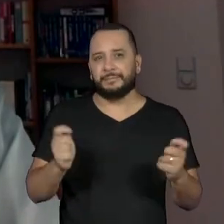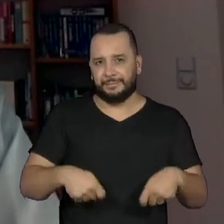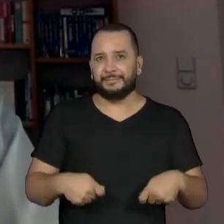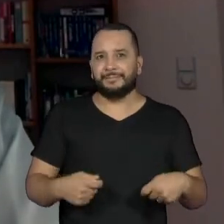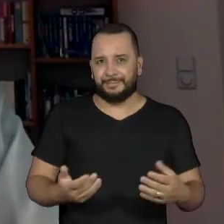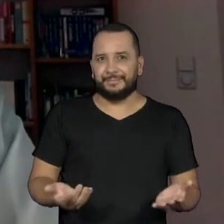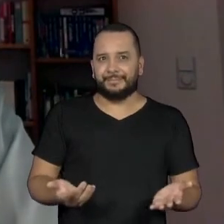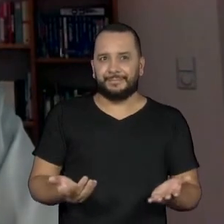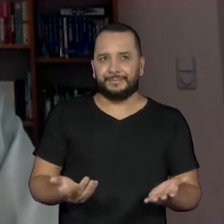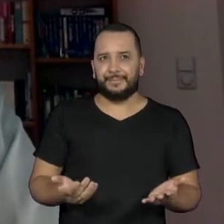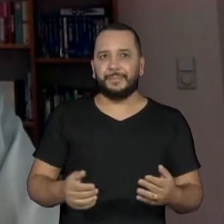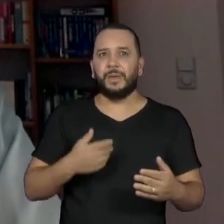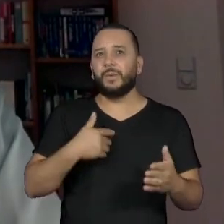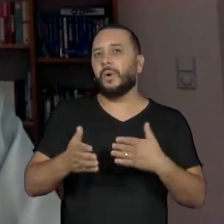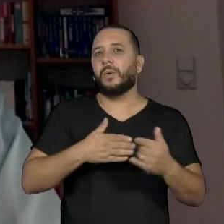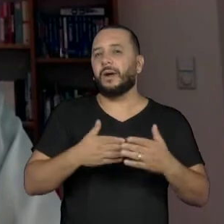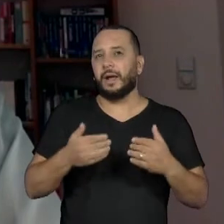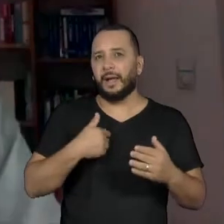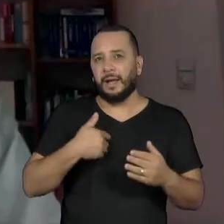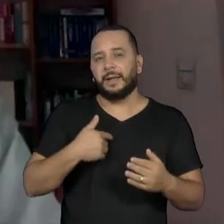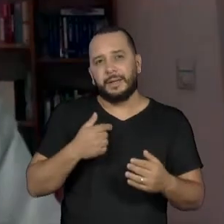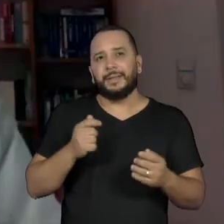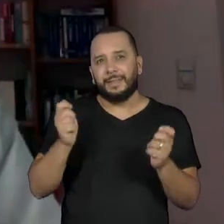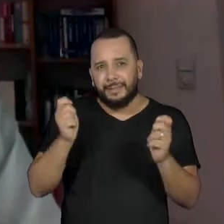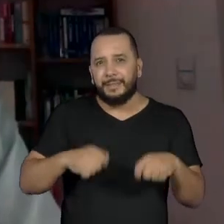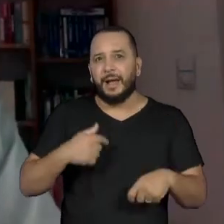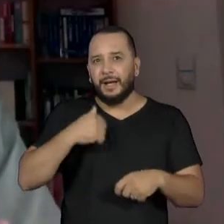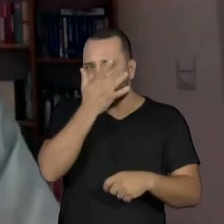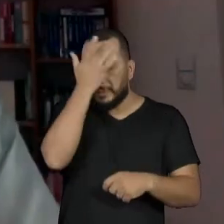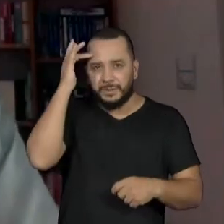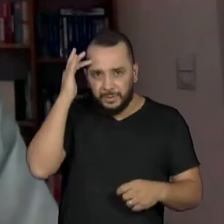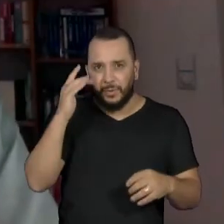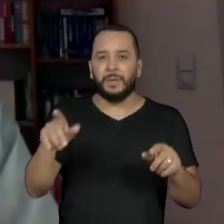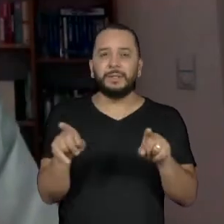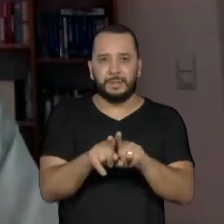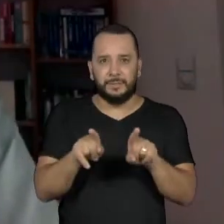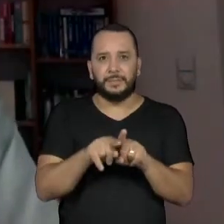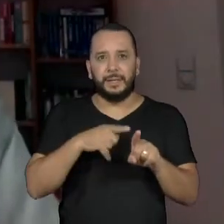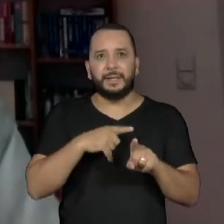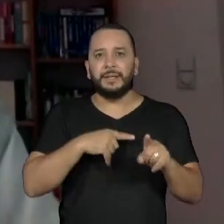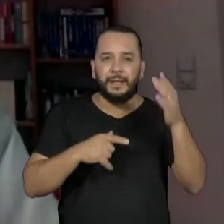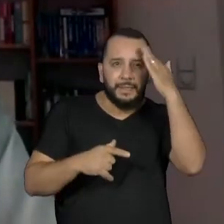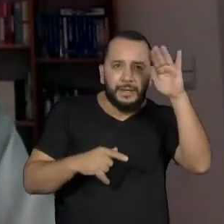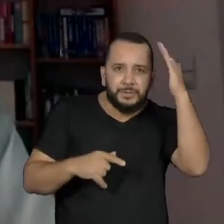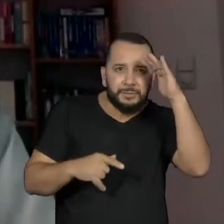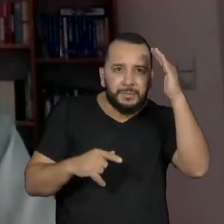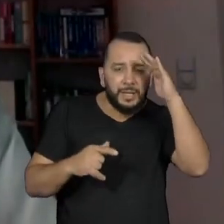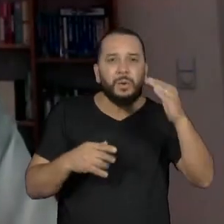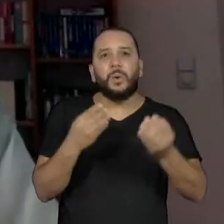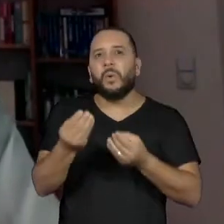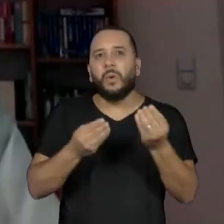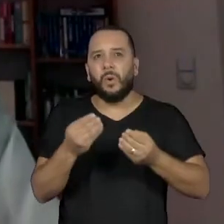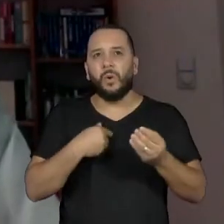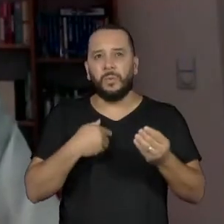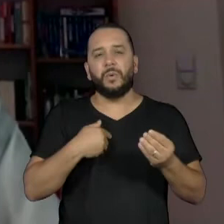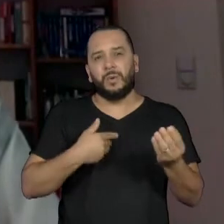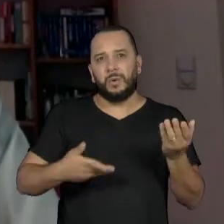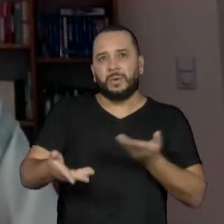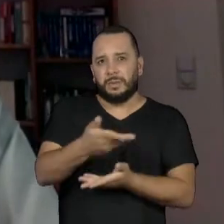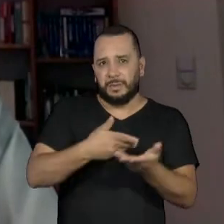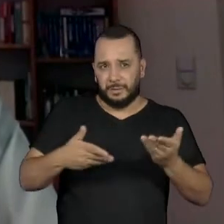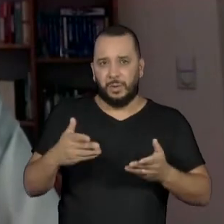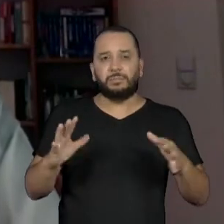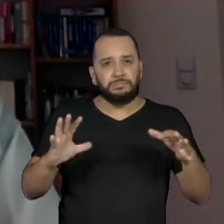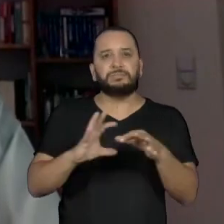escolas. Eu acho que qualquer coisa que traz pessoas mais perto de entender a conexão entre